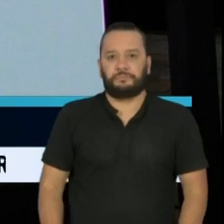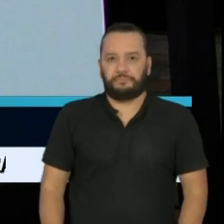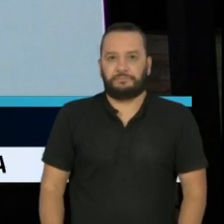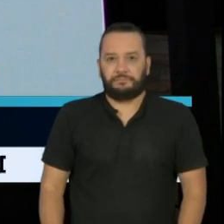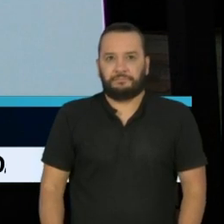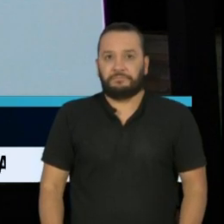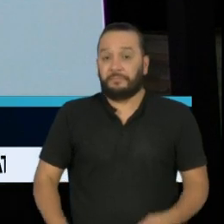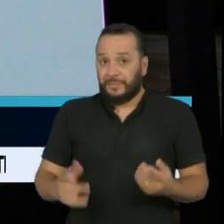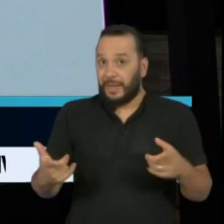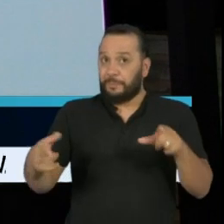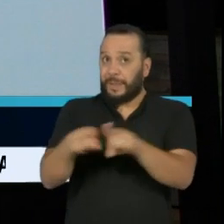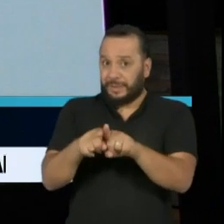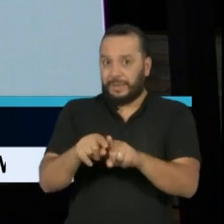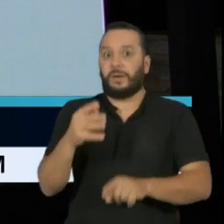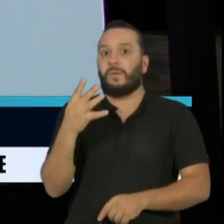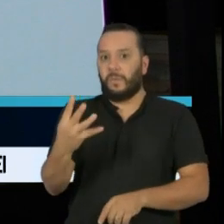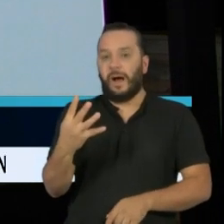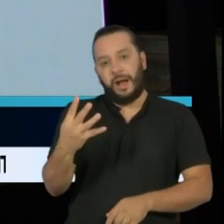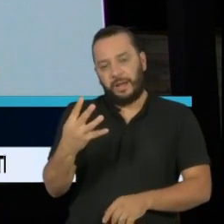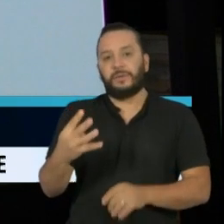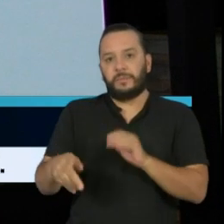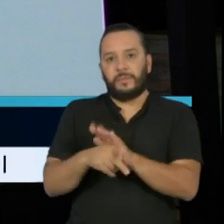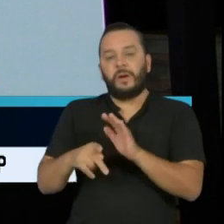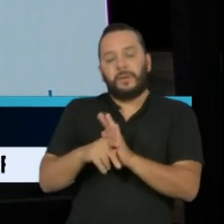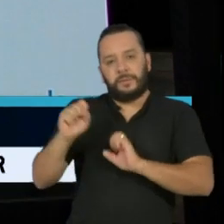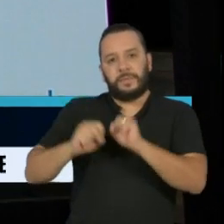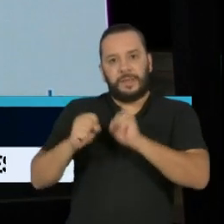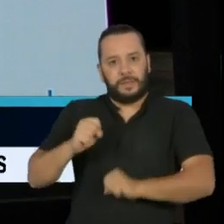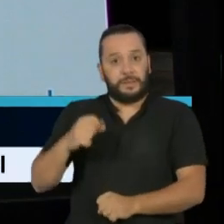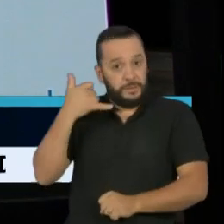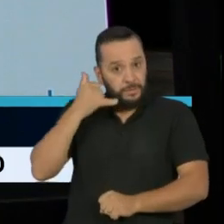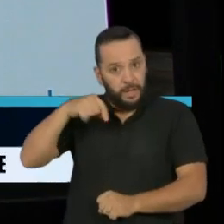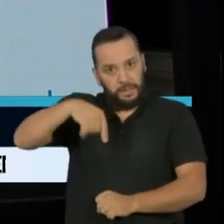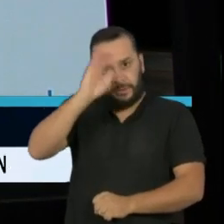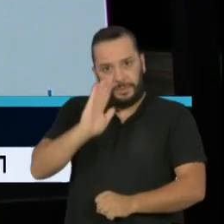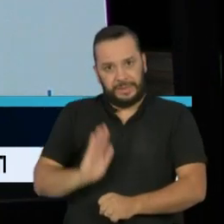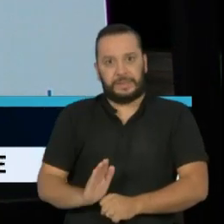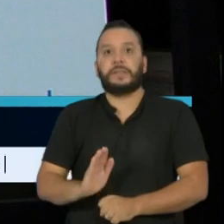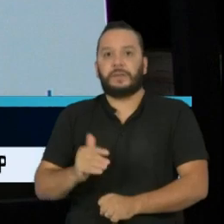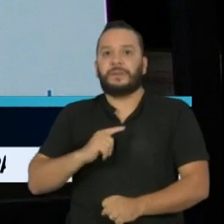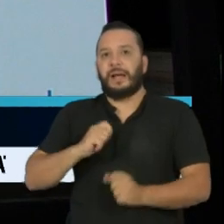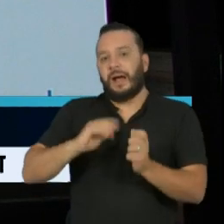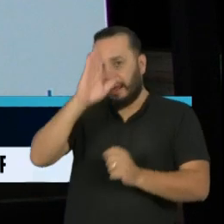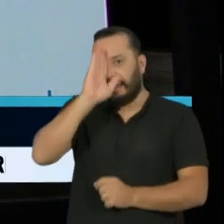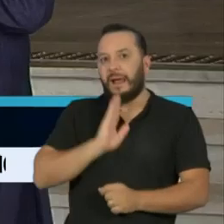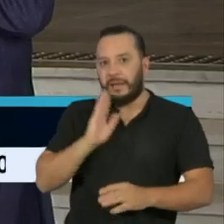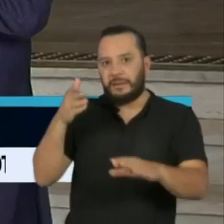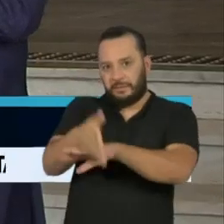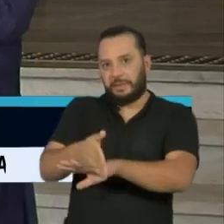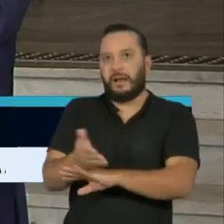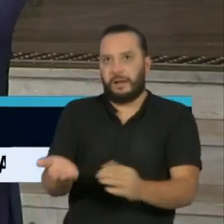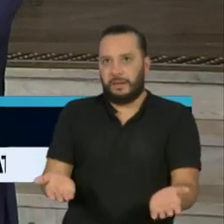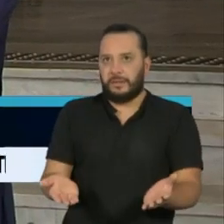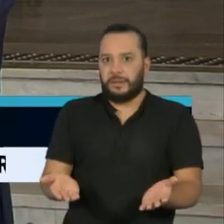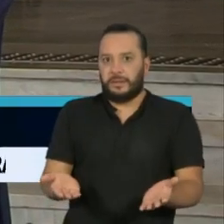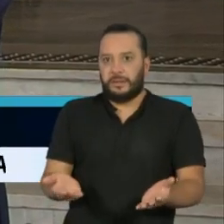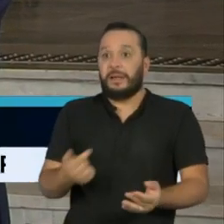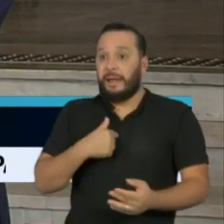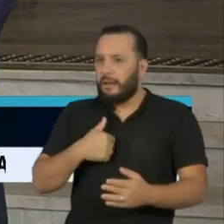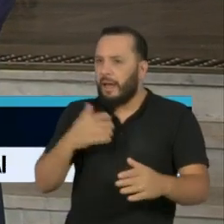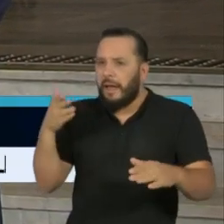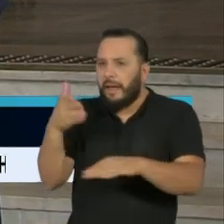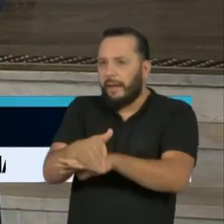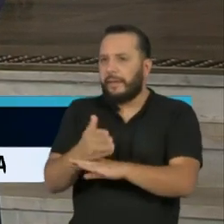Parcerias com as quatro maiores operadoras de celular do país vão garantir o acesso gratuito à plataforma. À medida que ele loga,